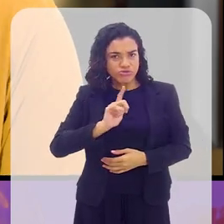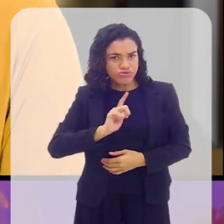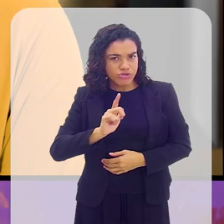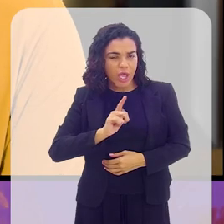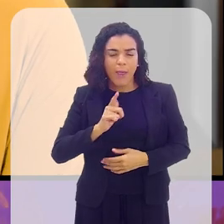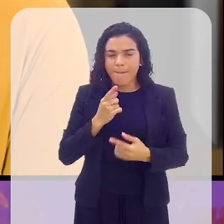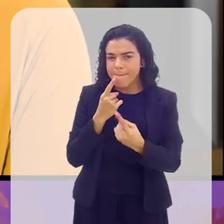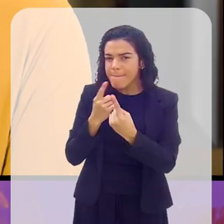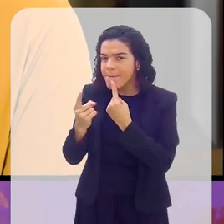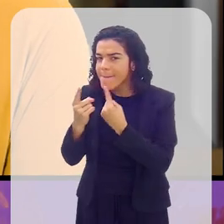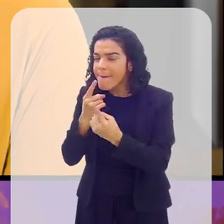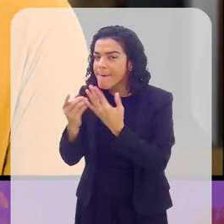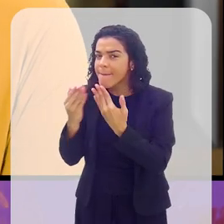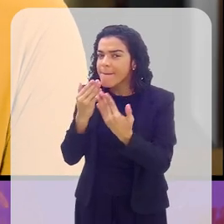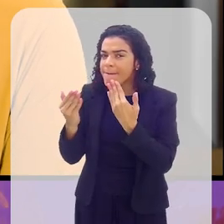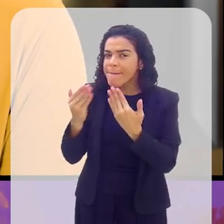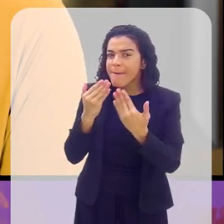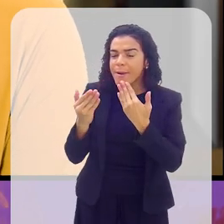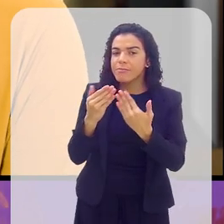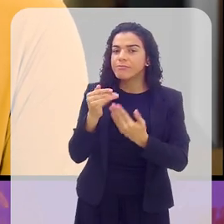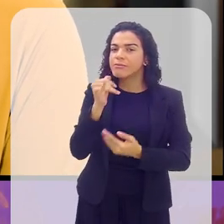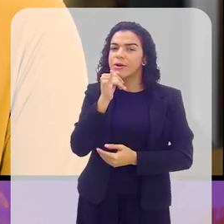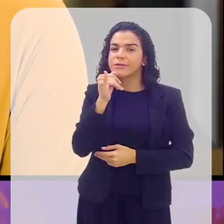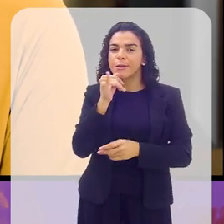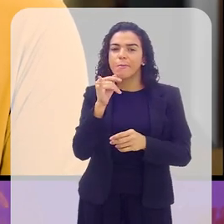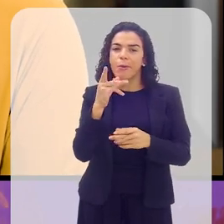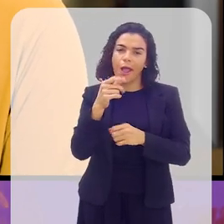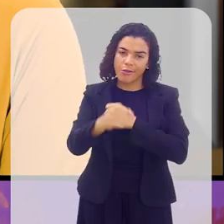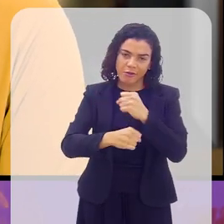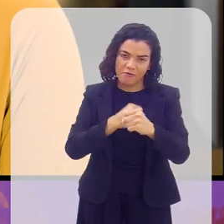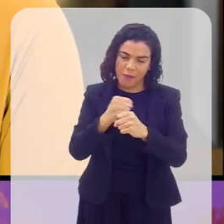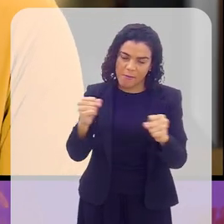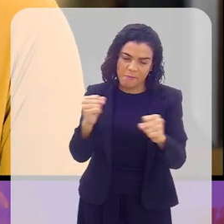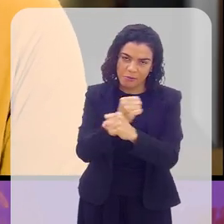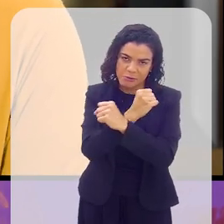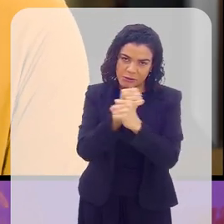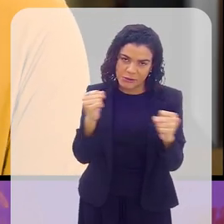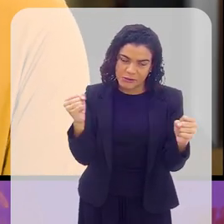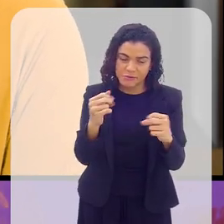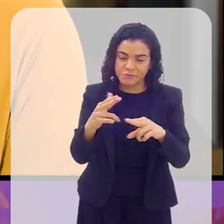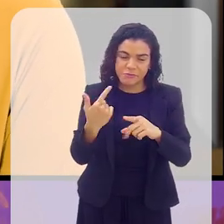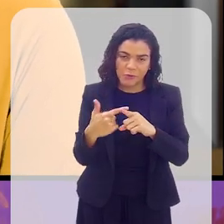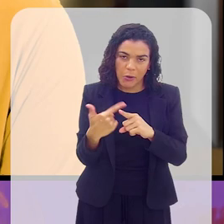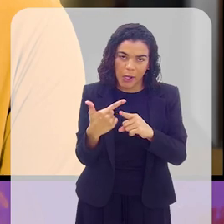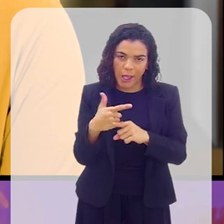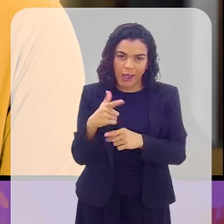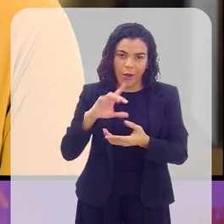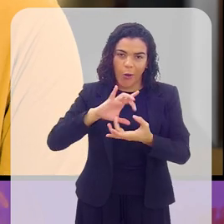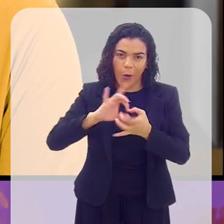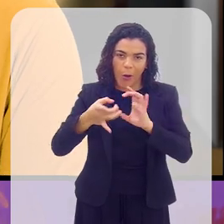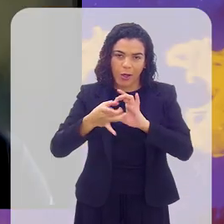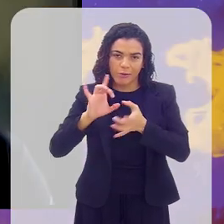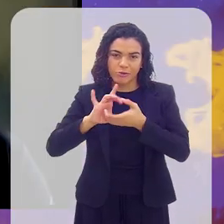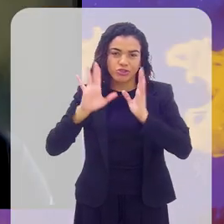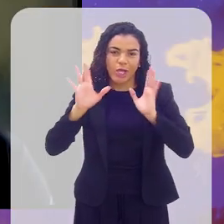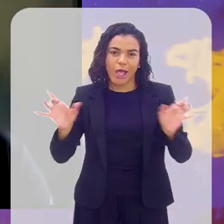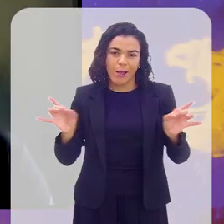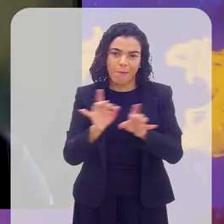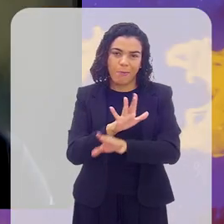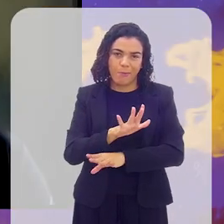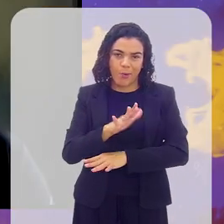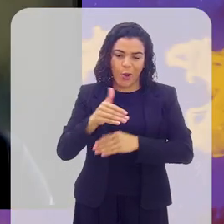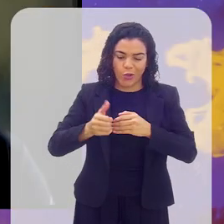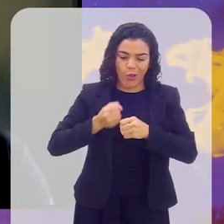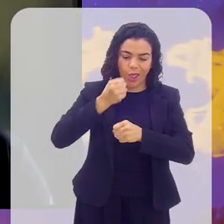existe já alguma conversa para, por exemplo, a gente sabe que para o ano que vem não existe a menor possibilidade, até porque os Jogos